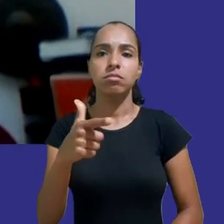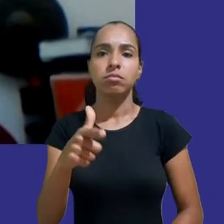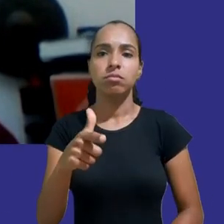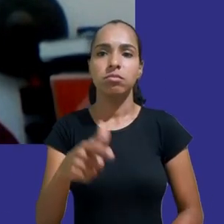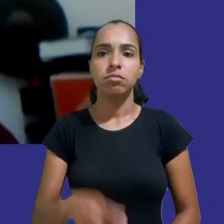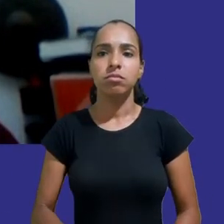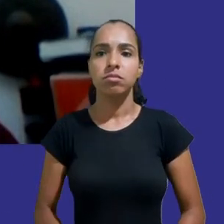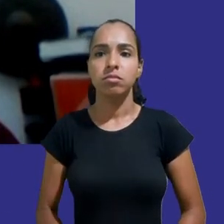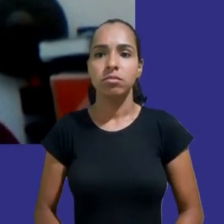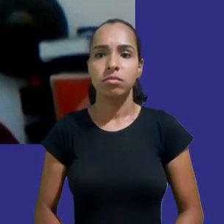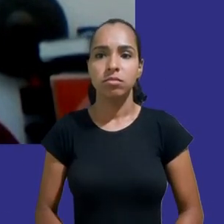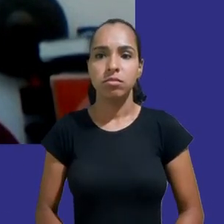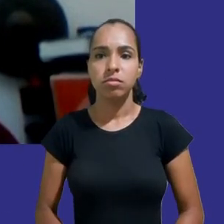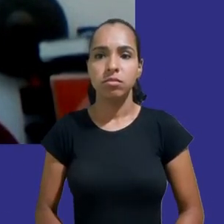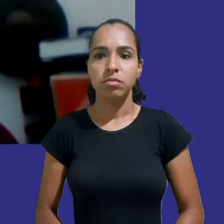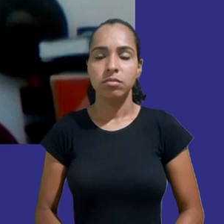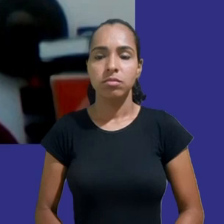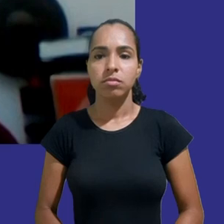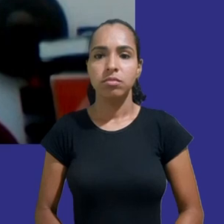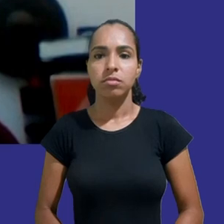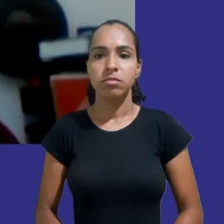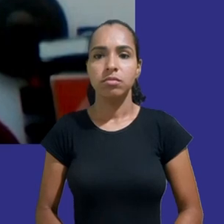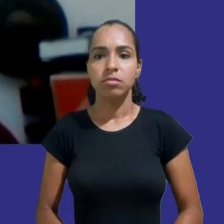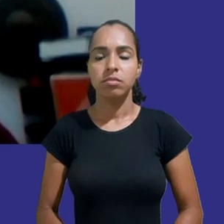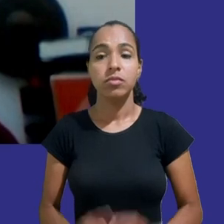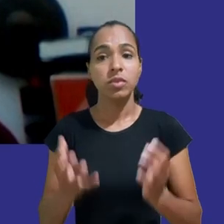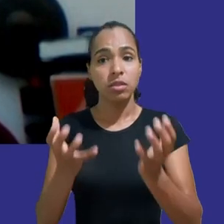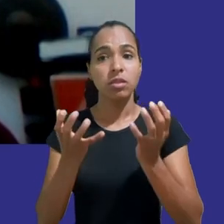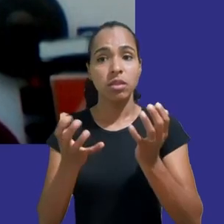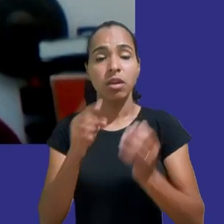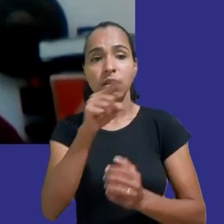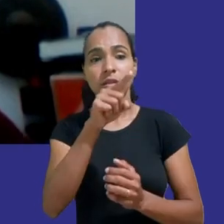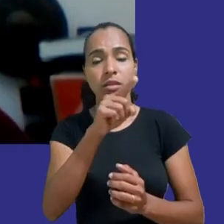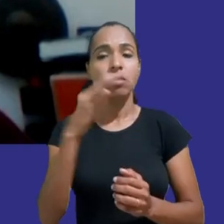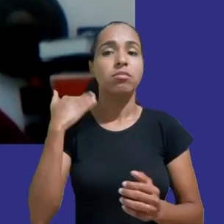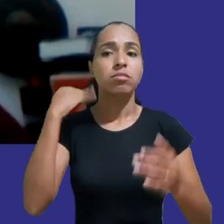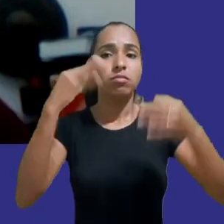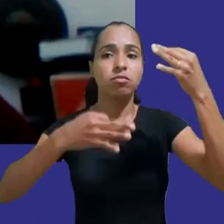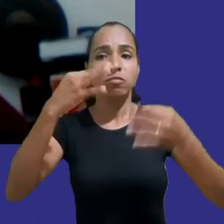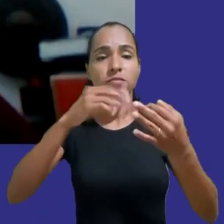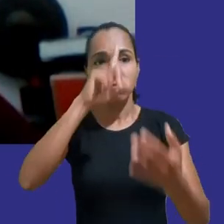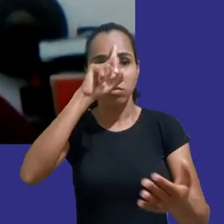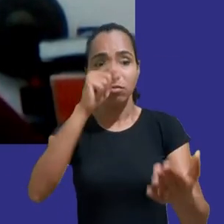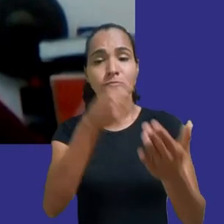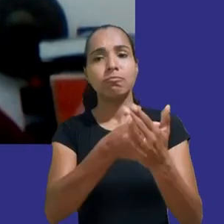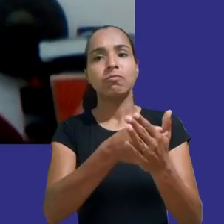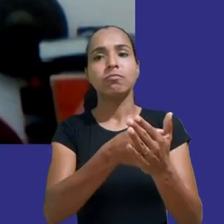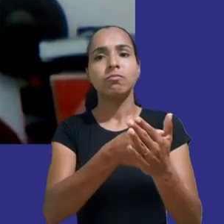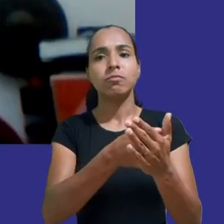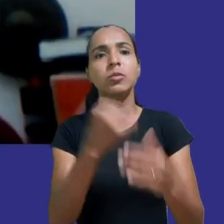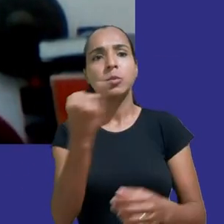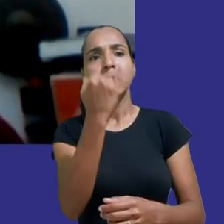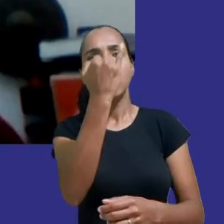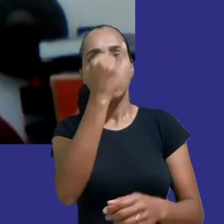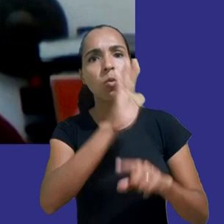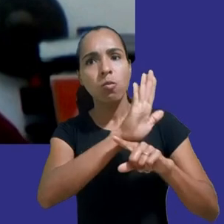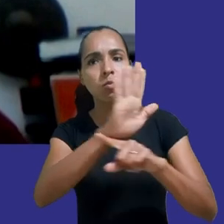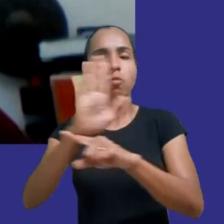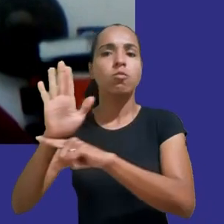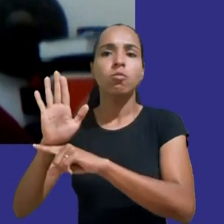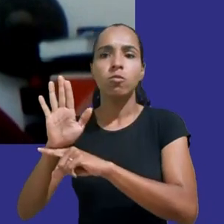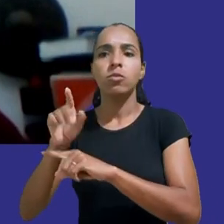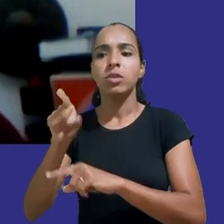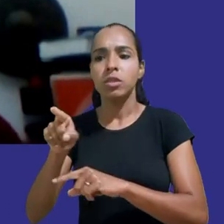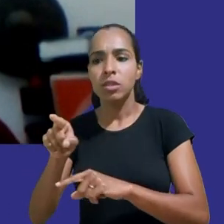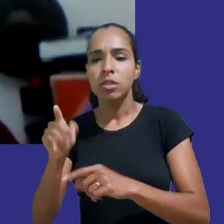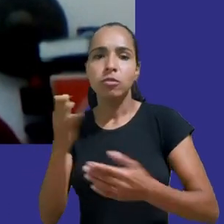Esperamos que a decisão judicial modifique radicalmente o modo como as plataformas interagem com os usuários que elas sabem ou